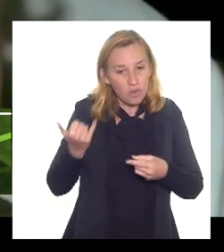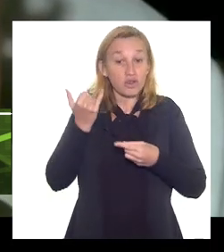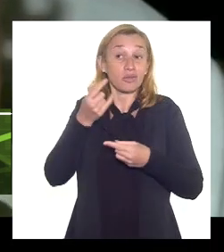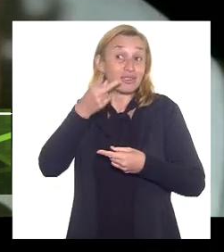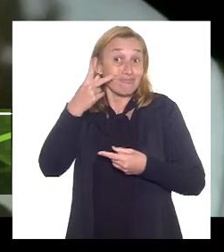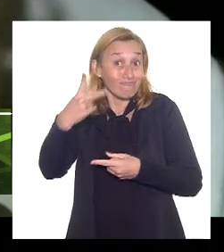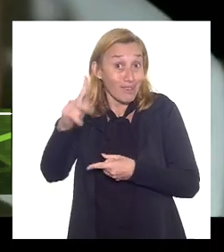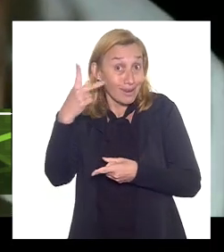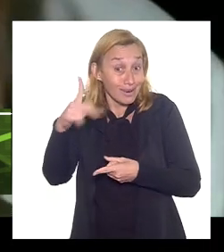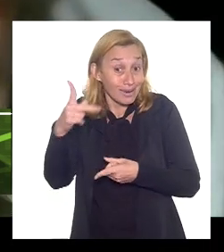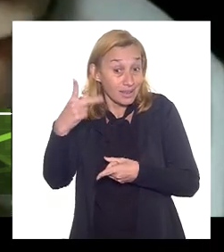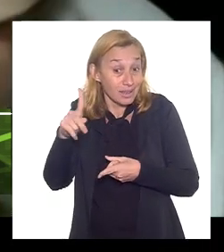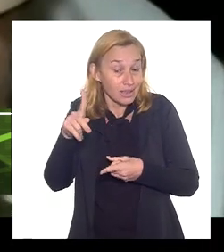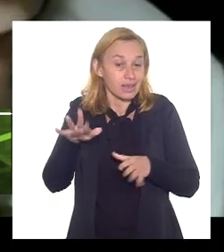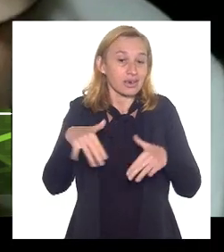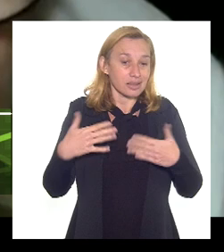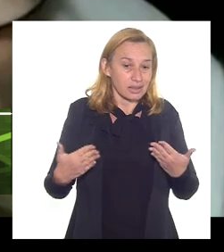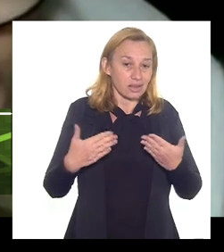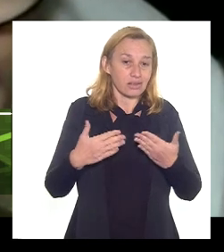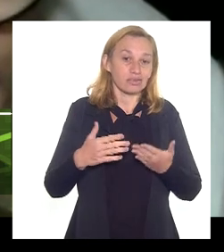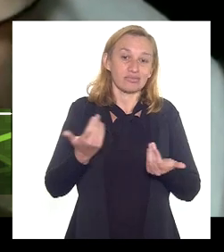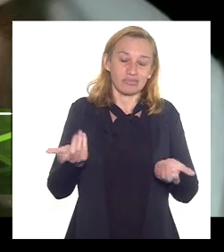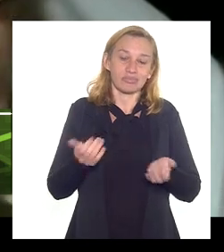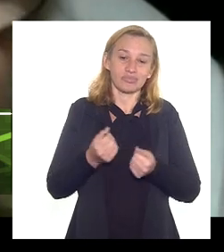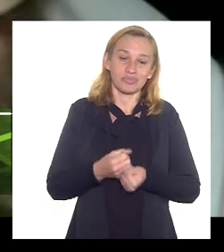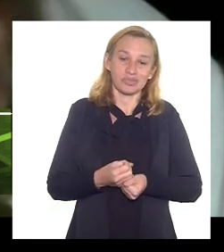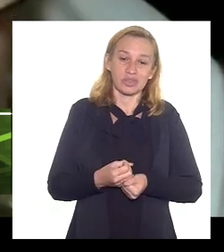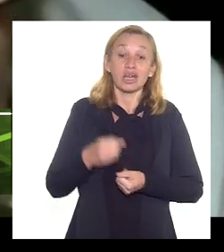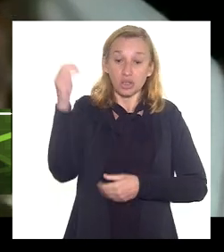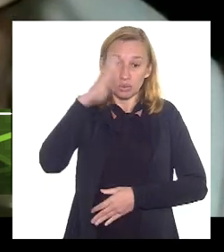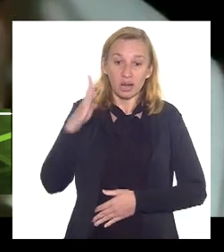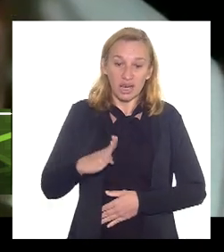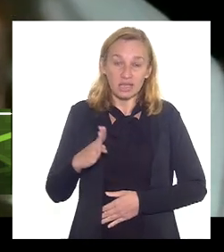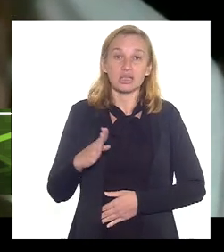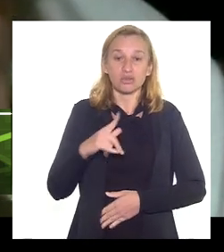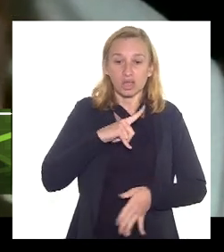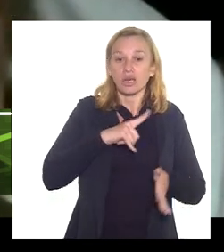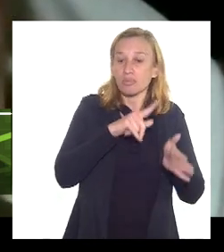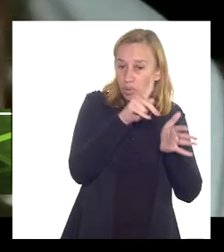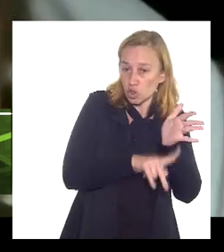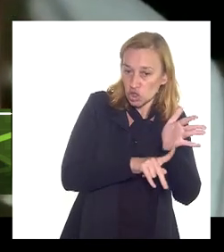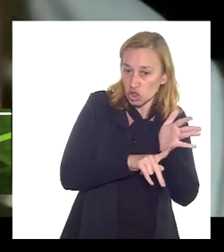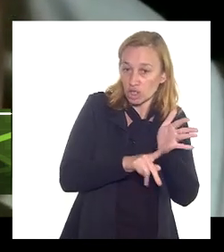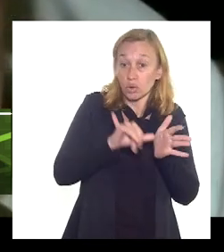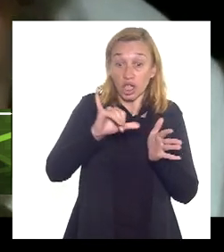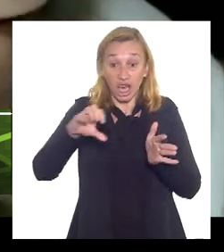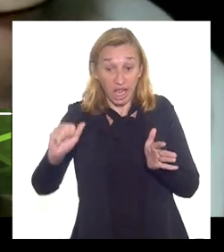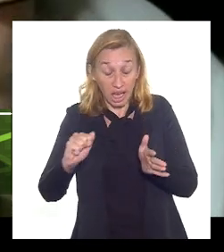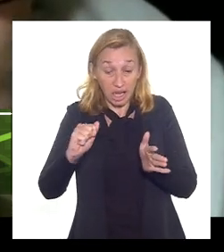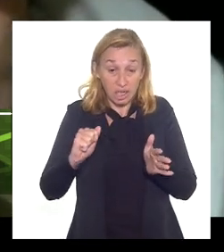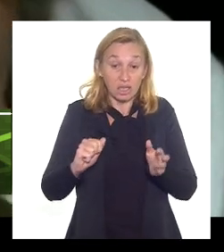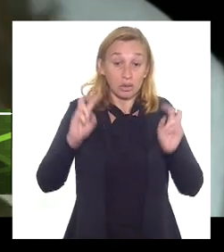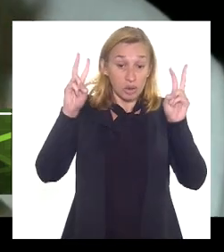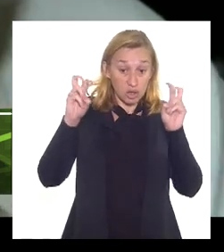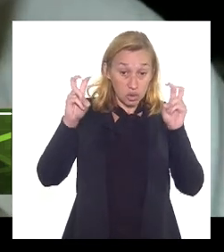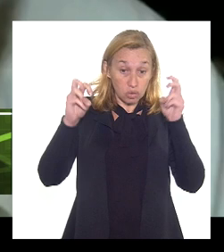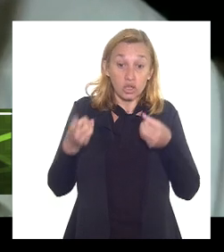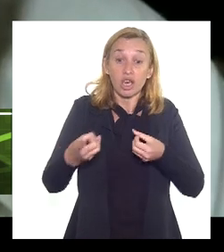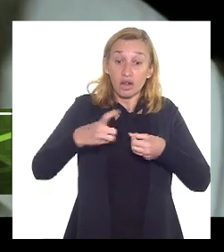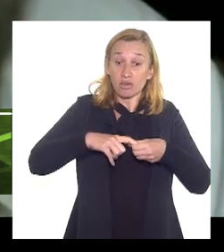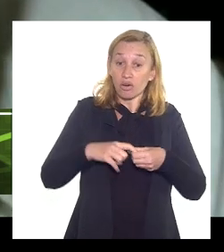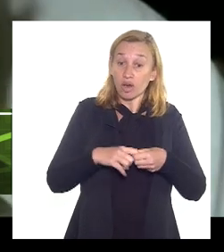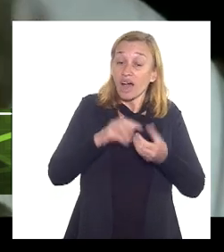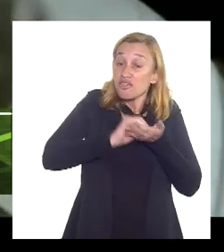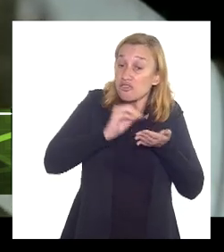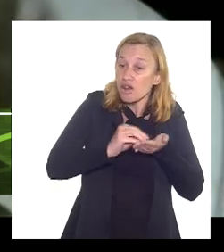dele no campo aeronáutico no Brasil existem projetos do ITA sobre isso e a falta deles é justamente